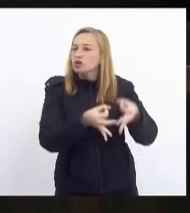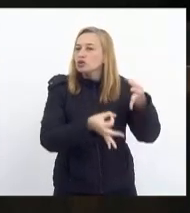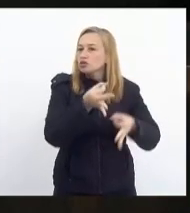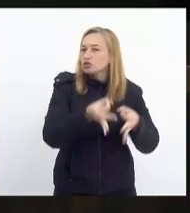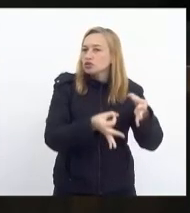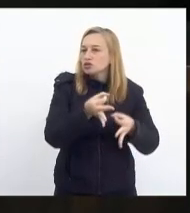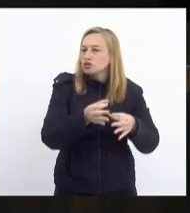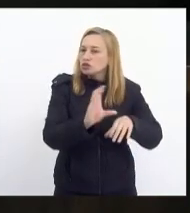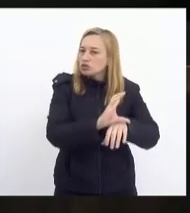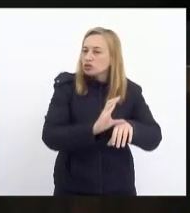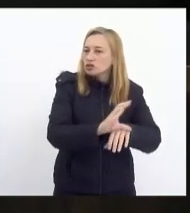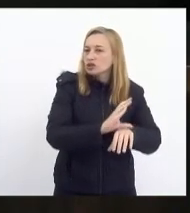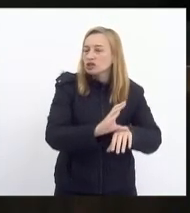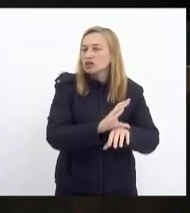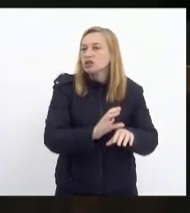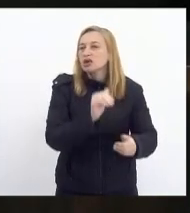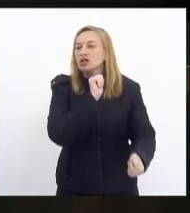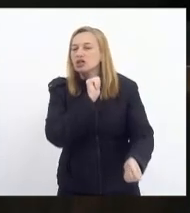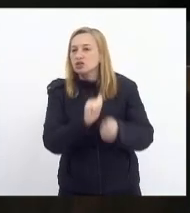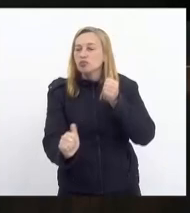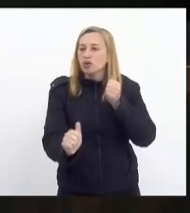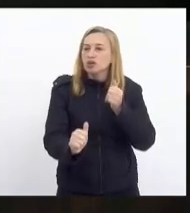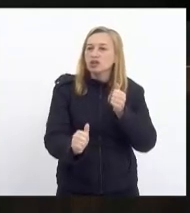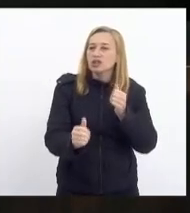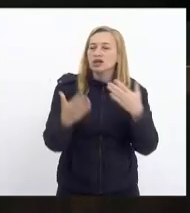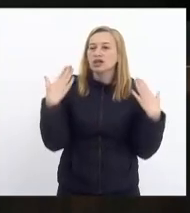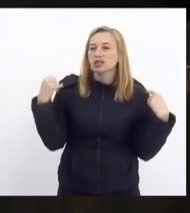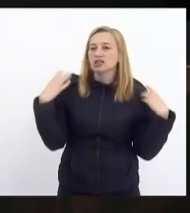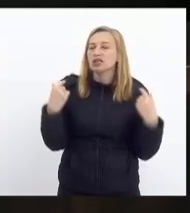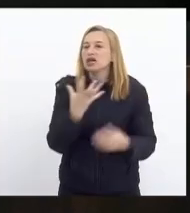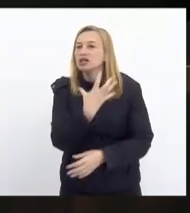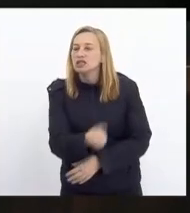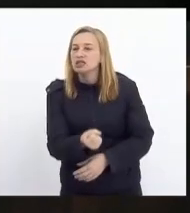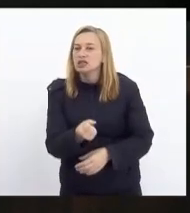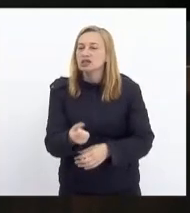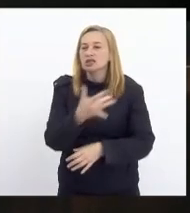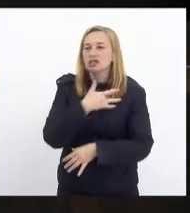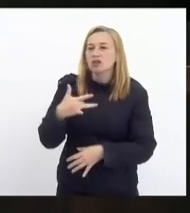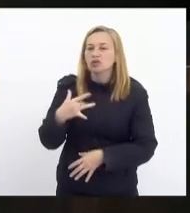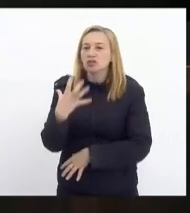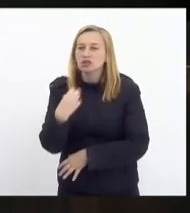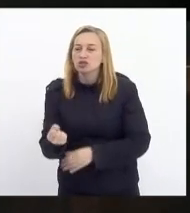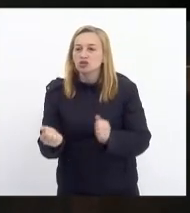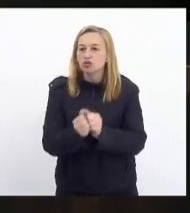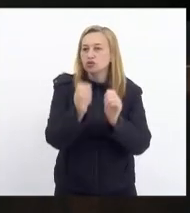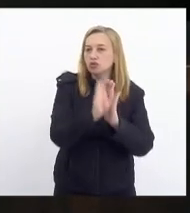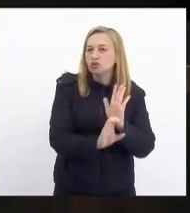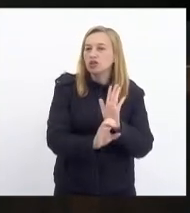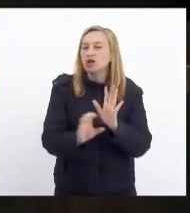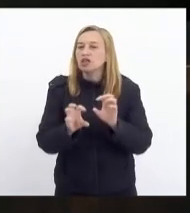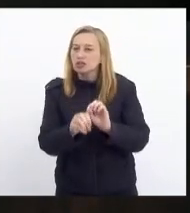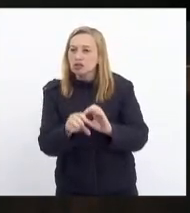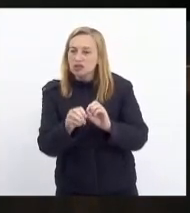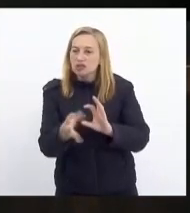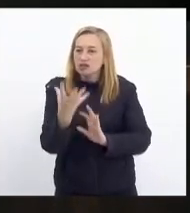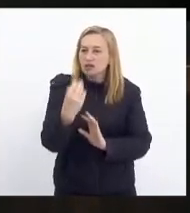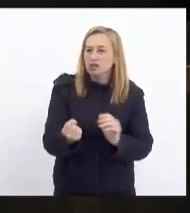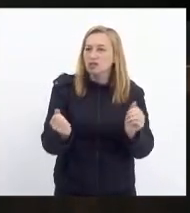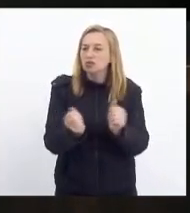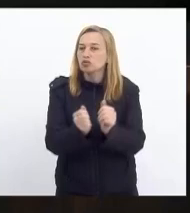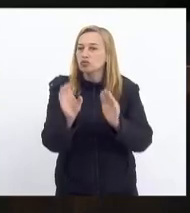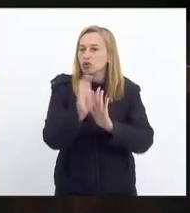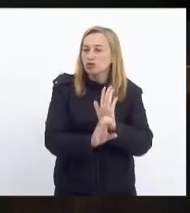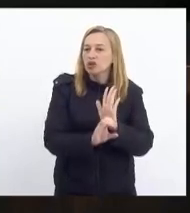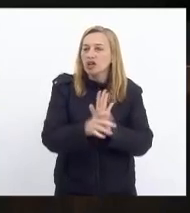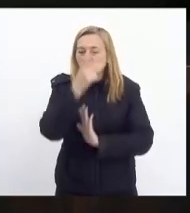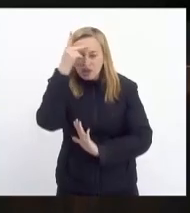Constitucionalidade, de Esporte e Lazer favorável, de Saúde favorável, com emendas, de Educação favorável, com emenda, da